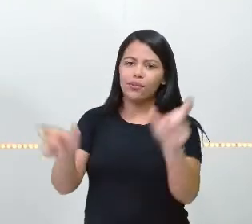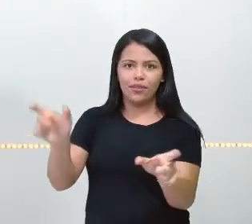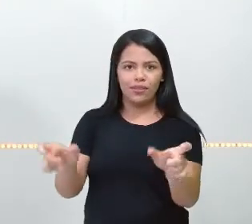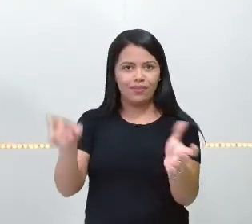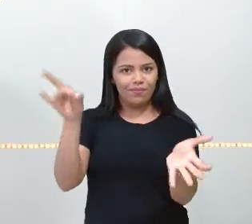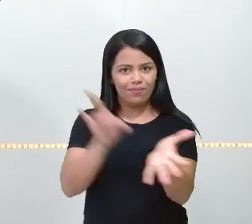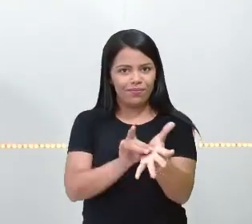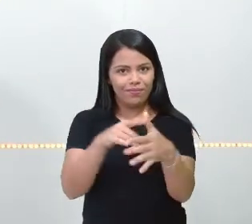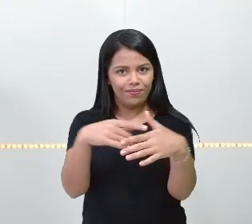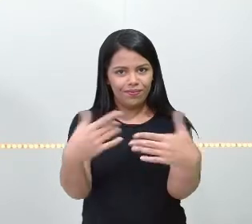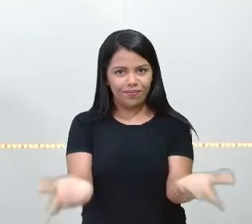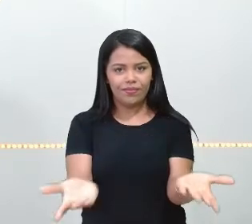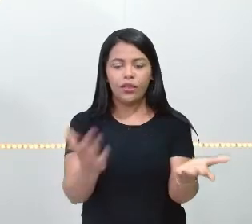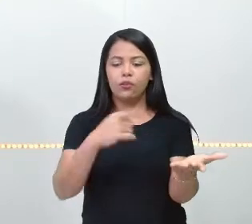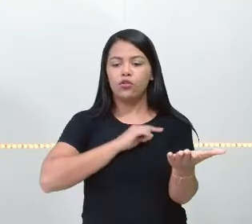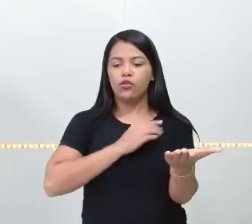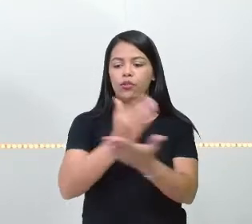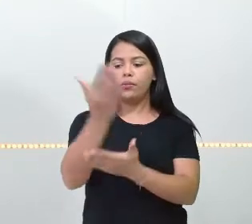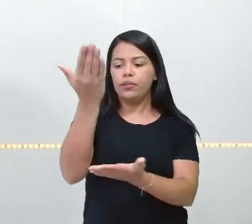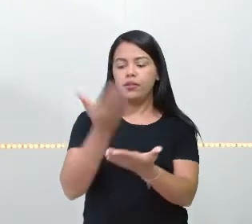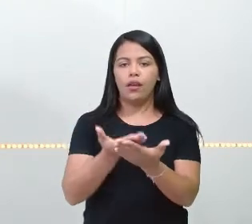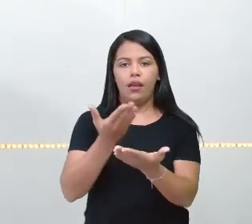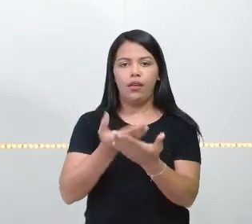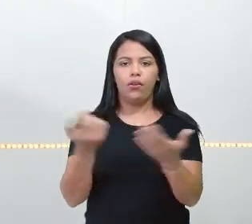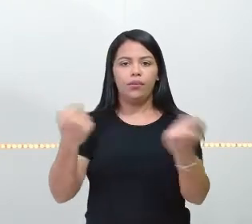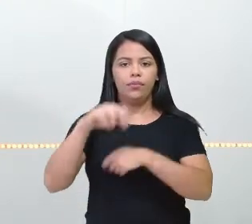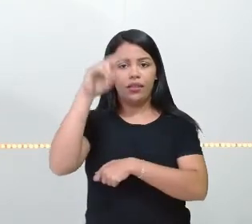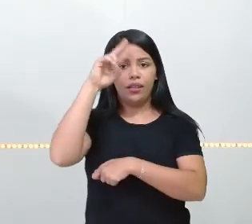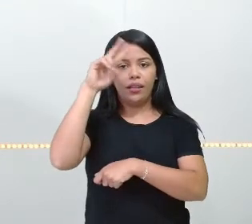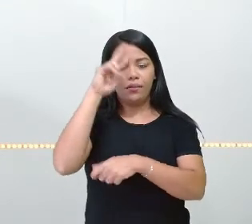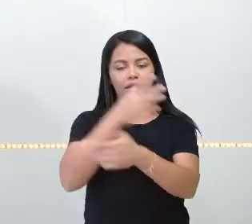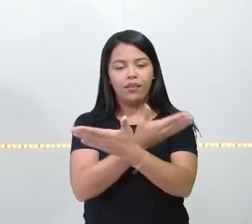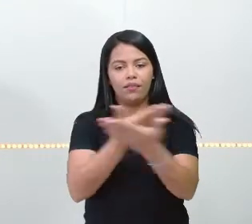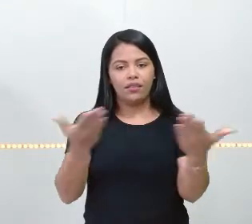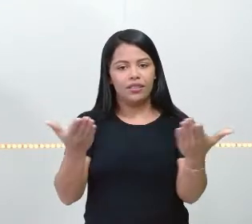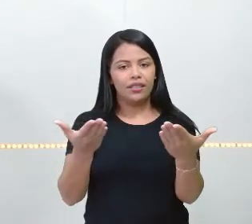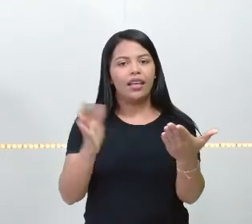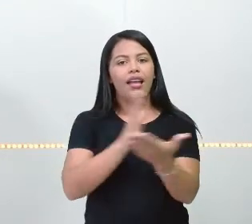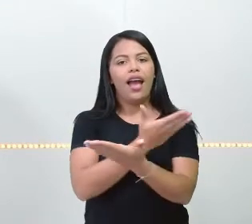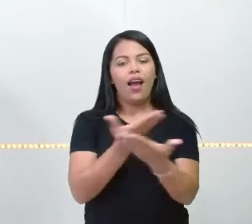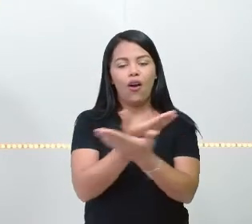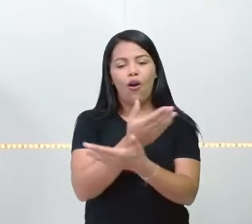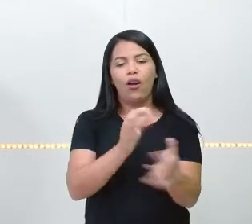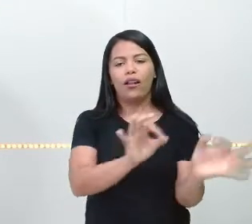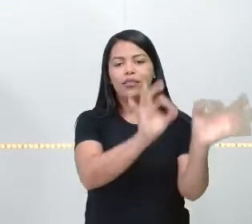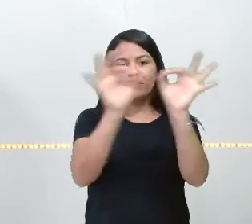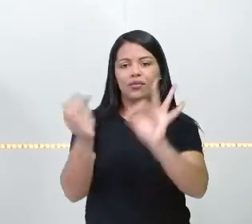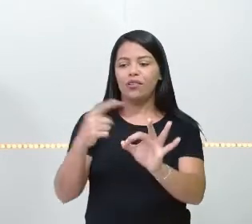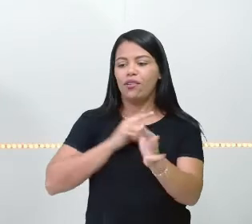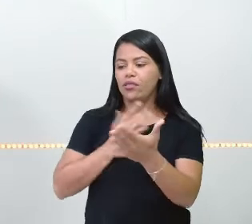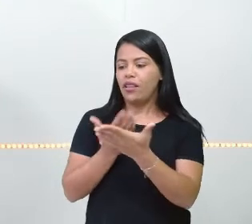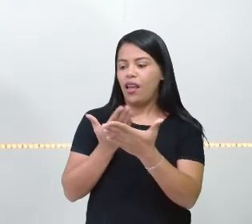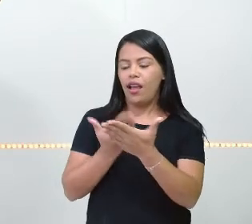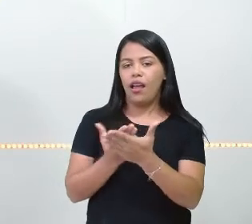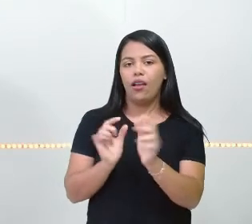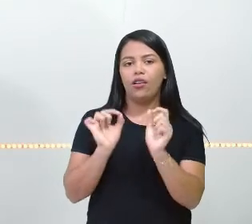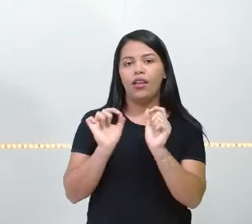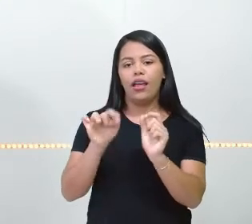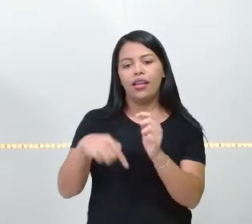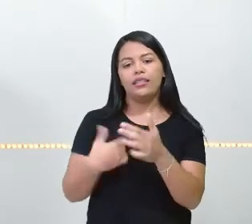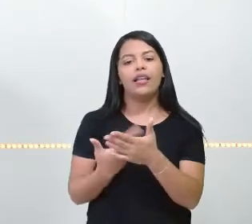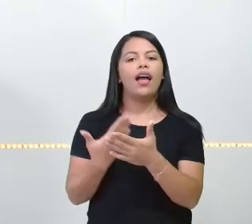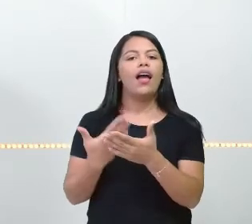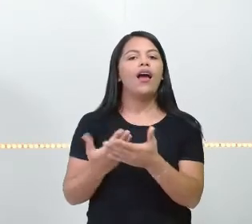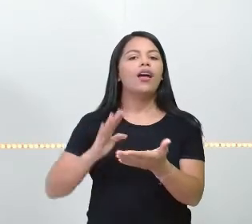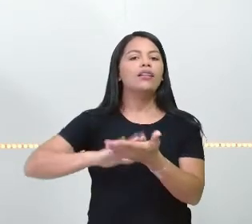Então, para iniciar a aula eu devo lembrar a vocês que estão aí assistindo que esta aula ela está sendo